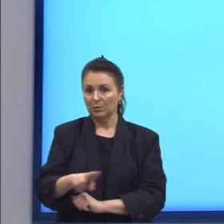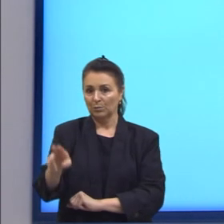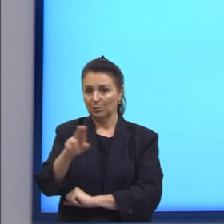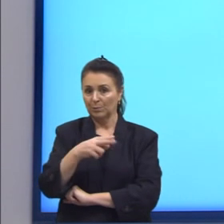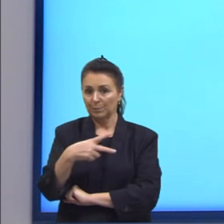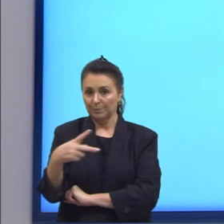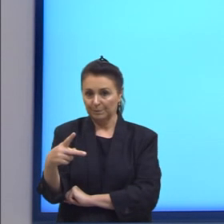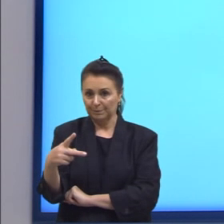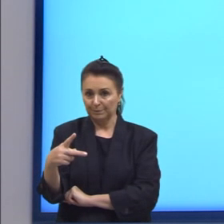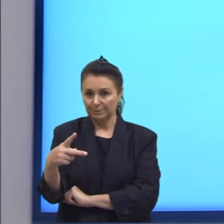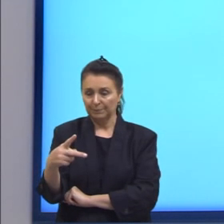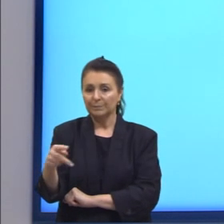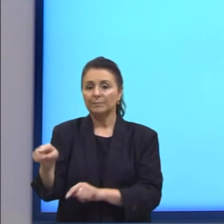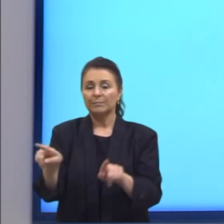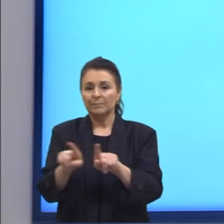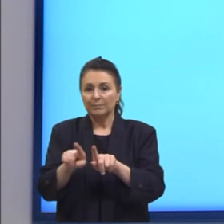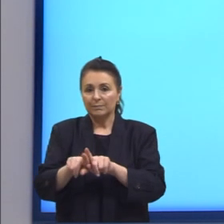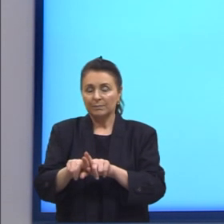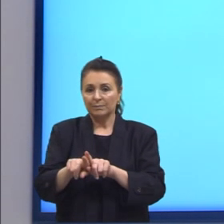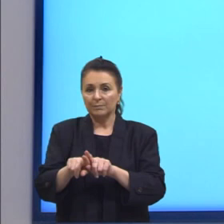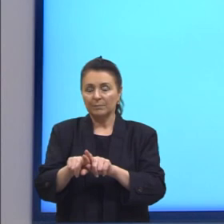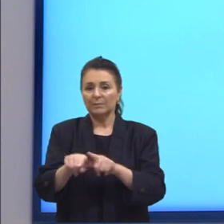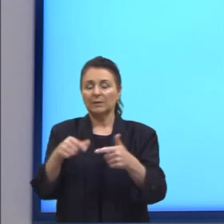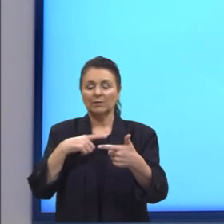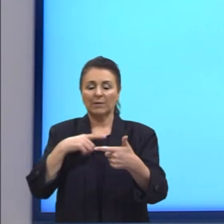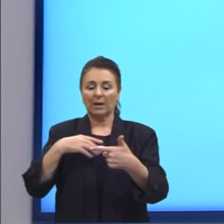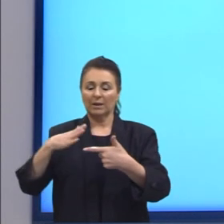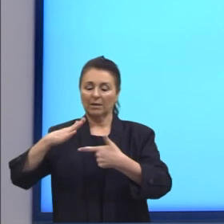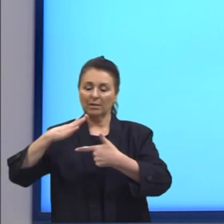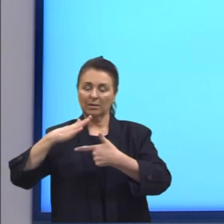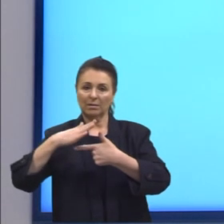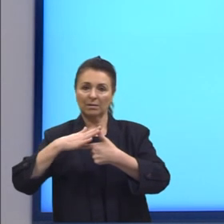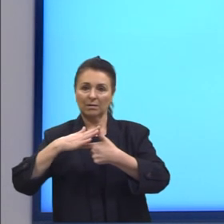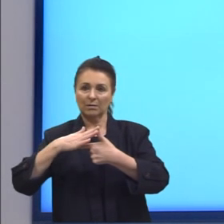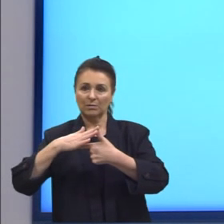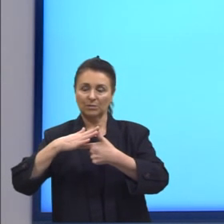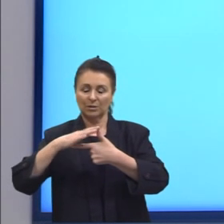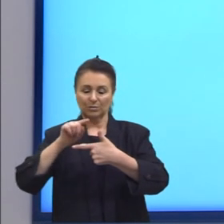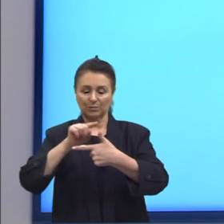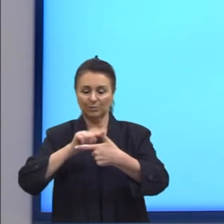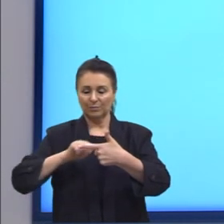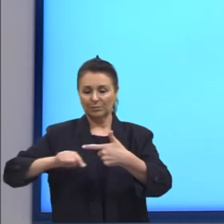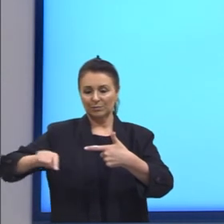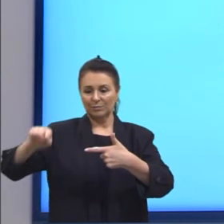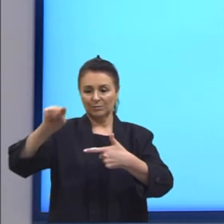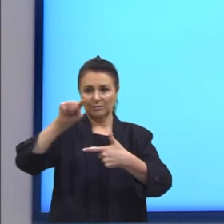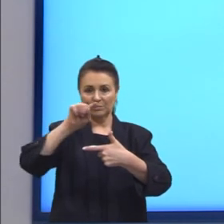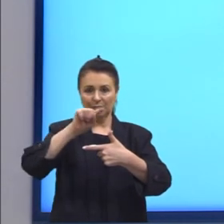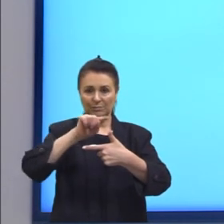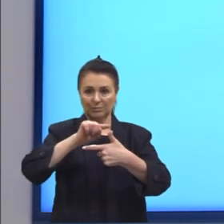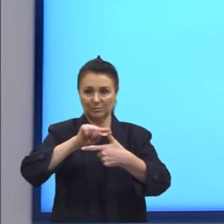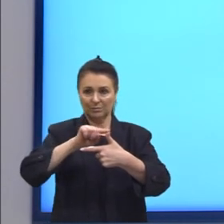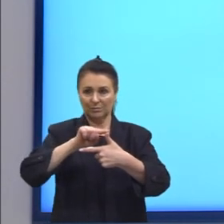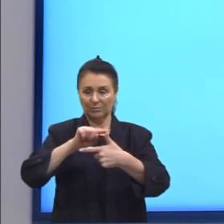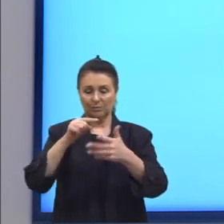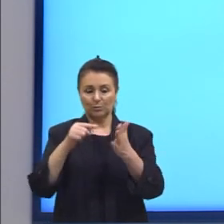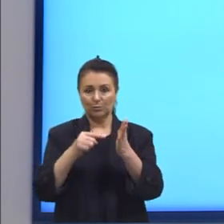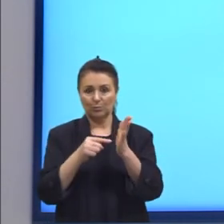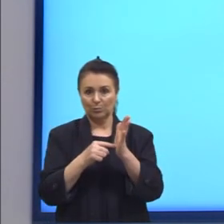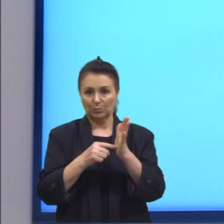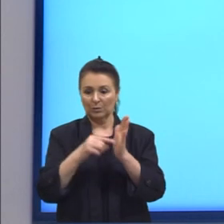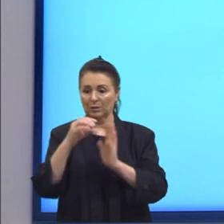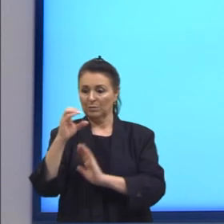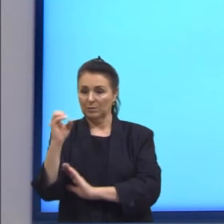Ainda, se nós traçarmos a reta tangente ao círculo trigonométrico no ponto 1 e 0,